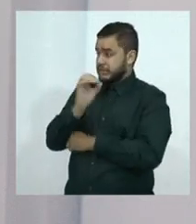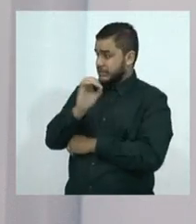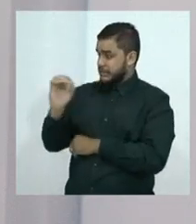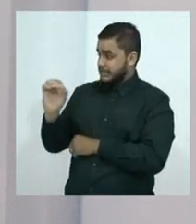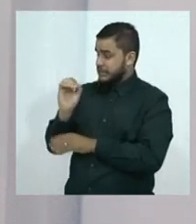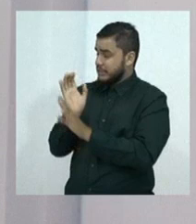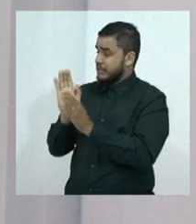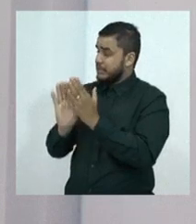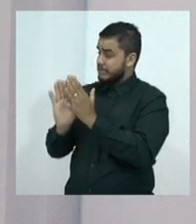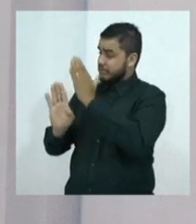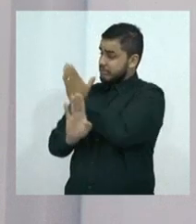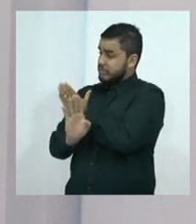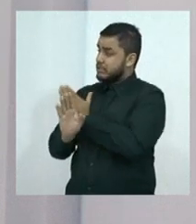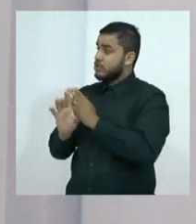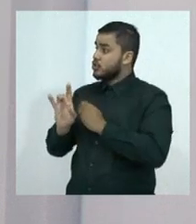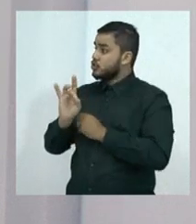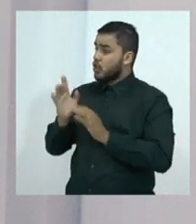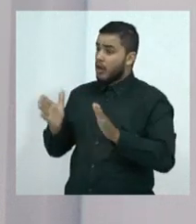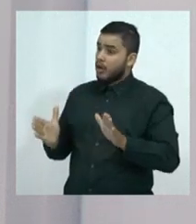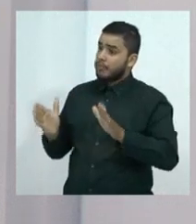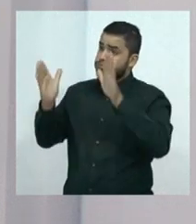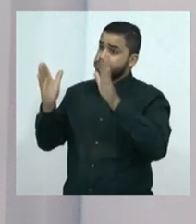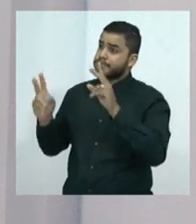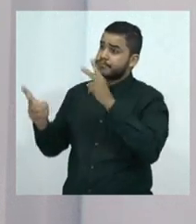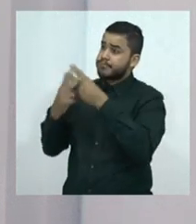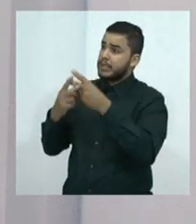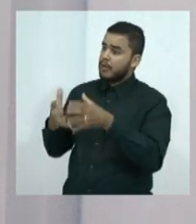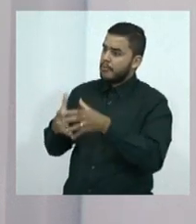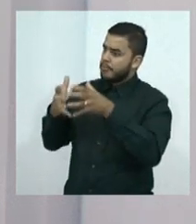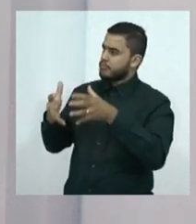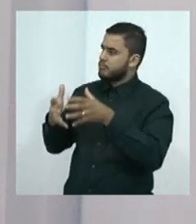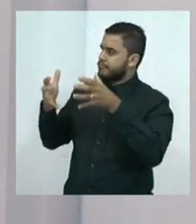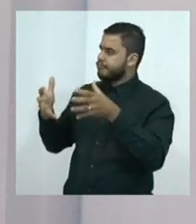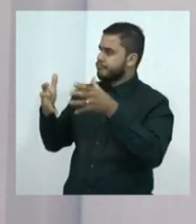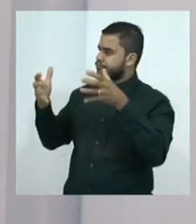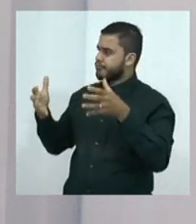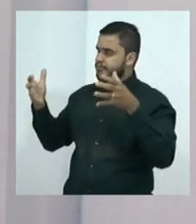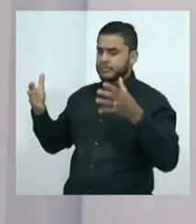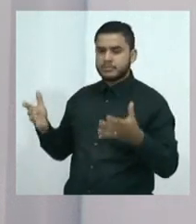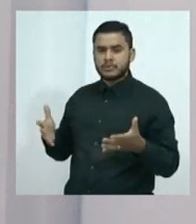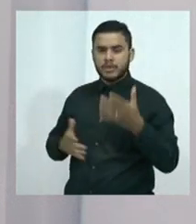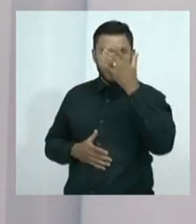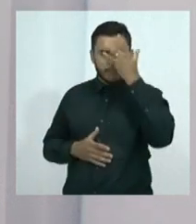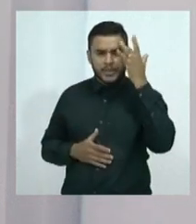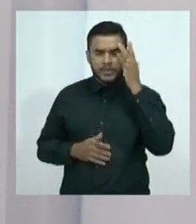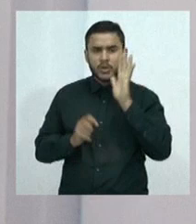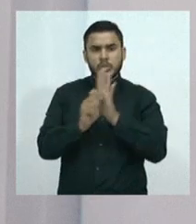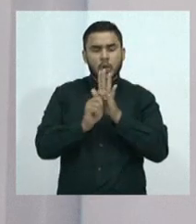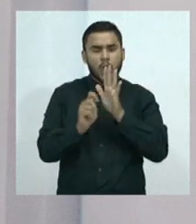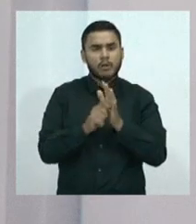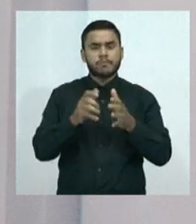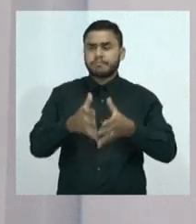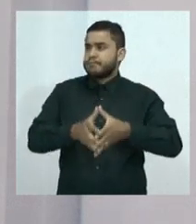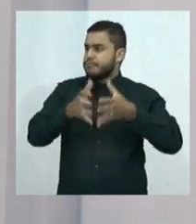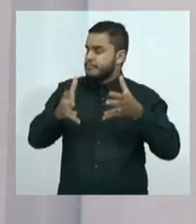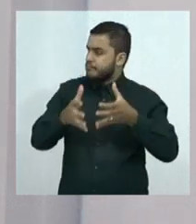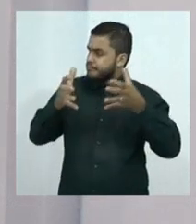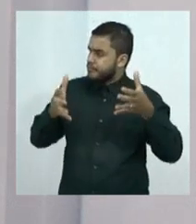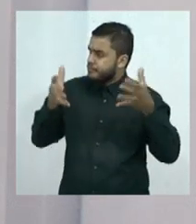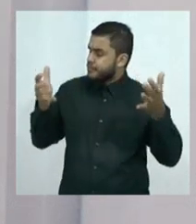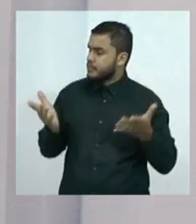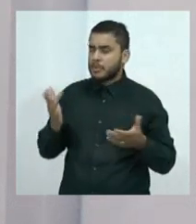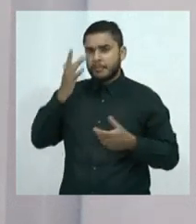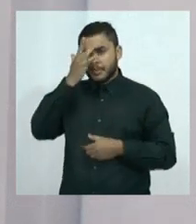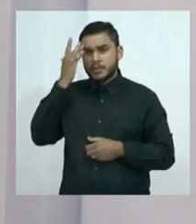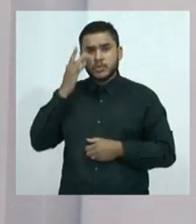agravando, atingindo também a parte de segurança pública e saúde mental, é porque a gente está no caminho errado. É tentar se inspirar